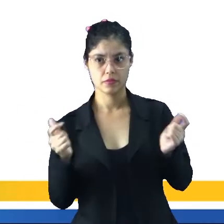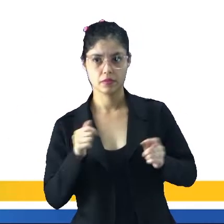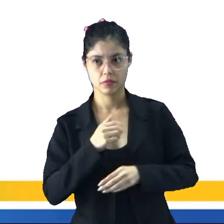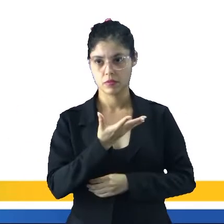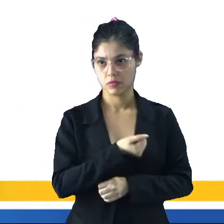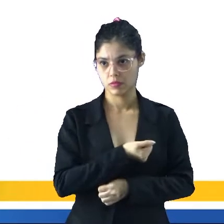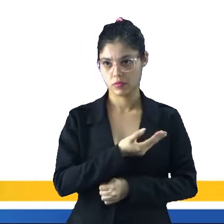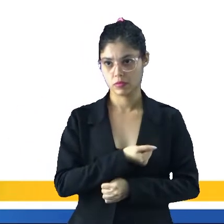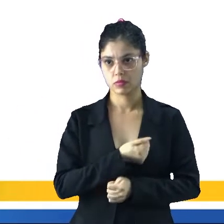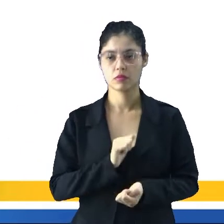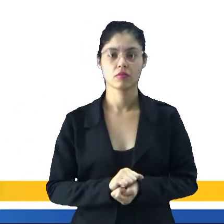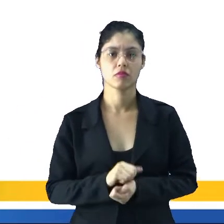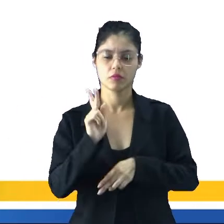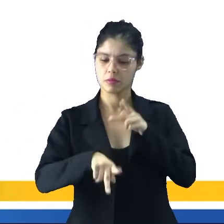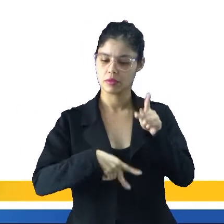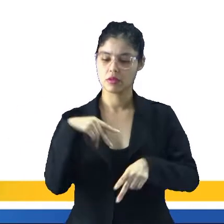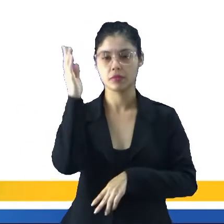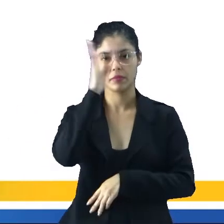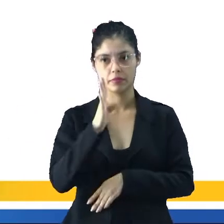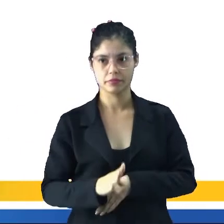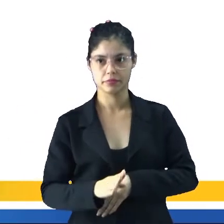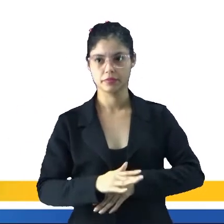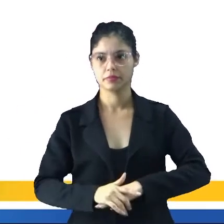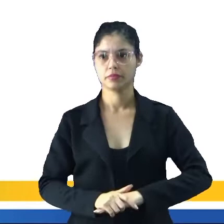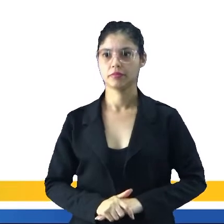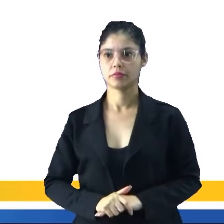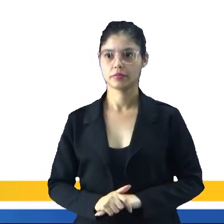número, né, de população indígena brasileira.